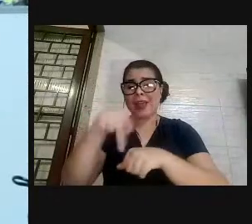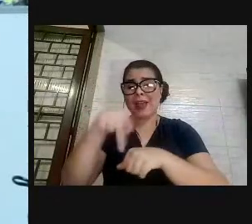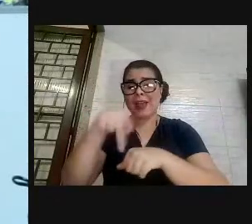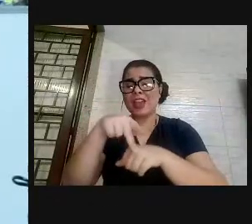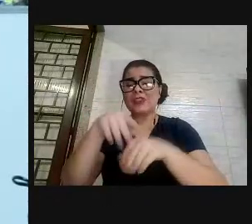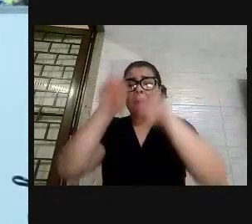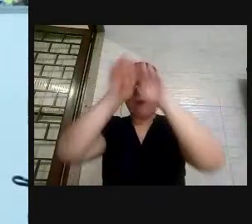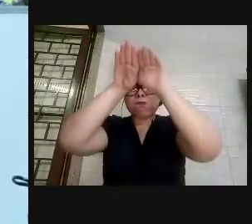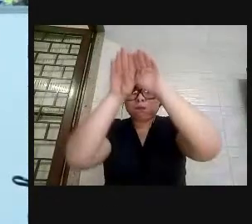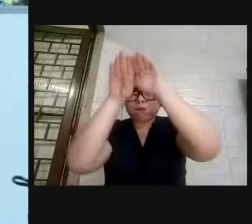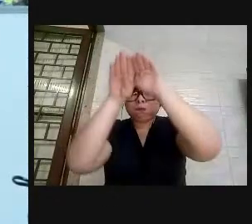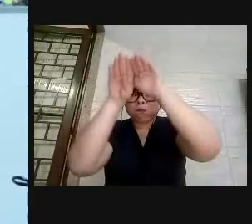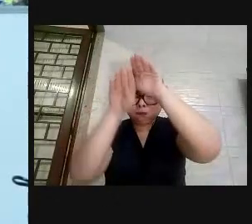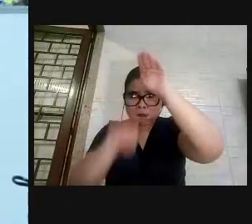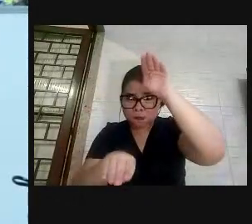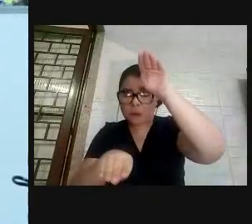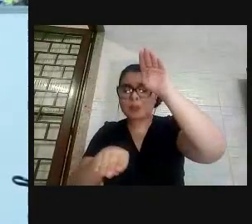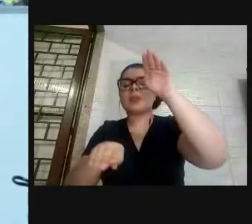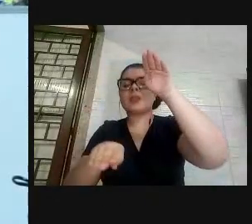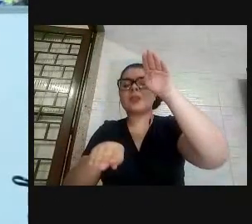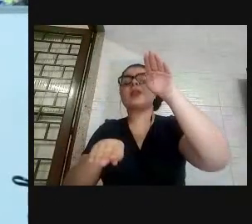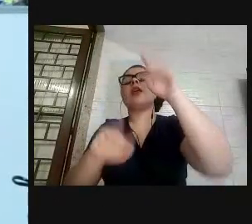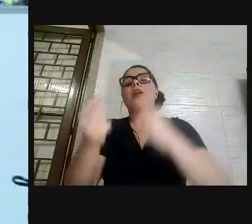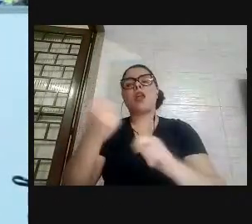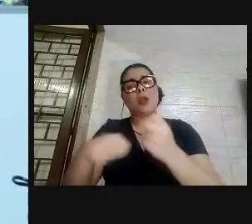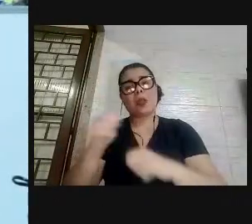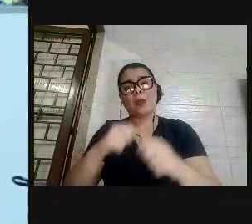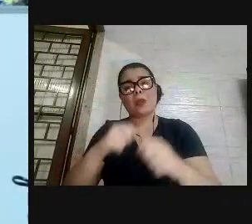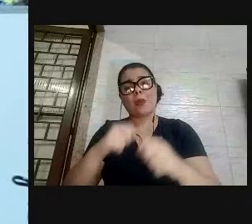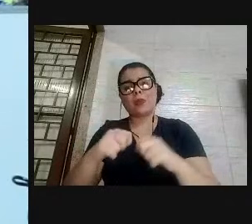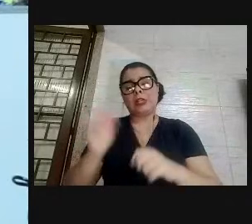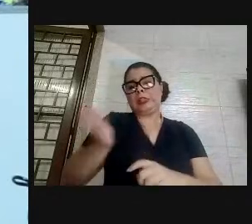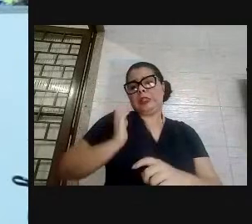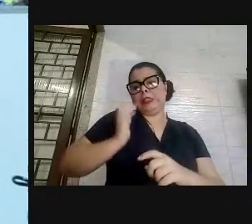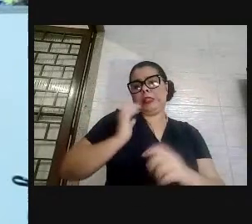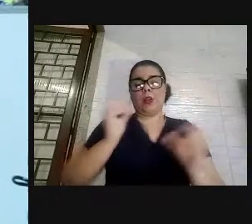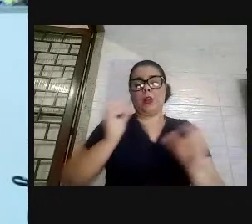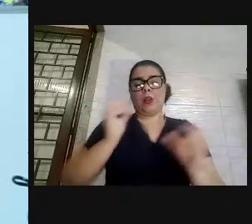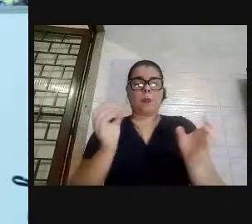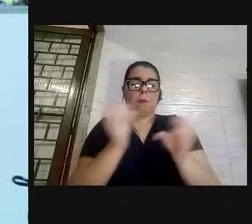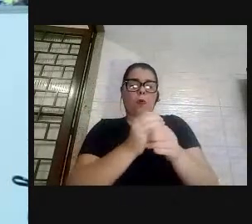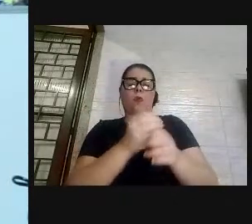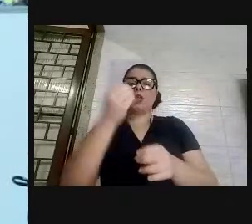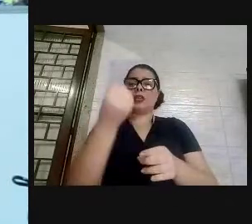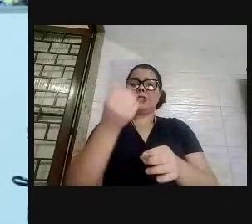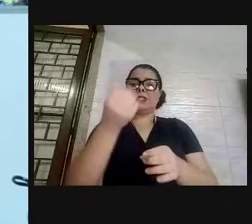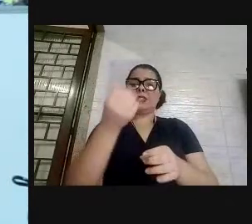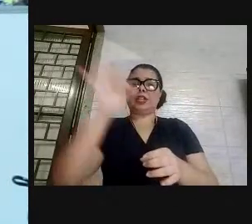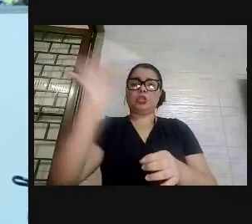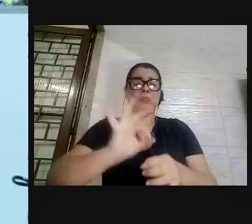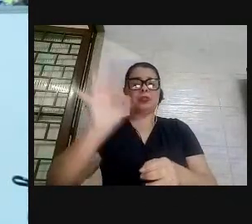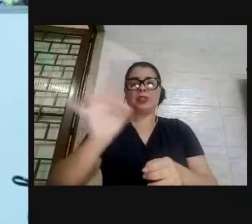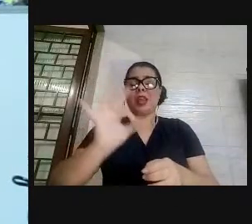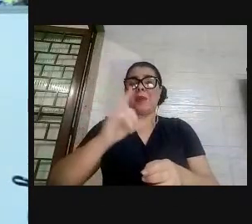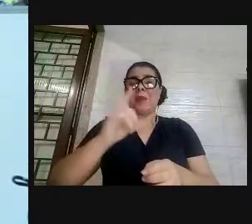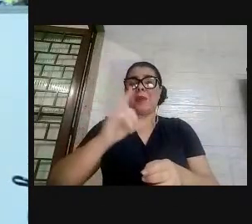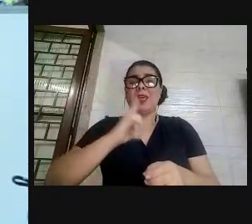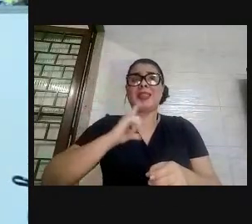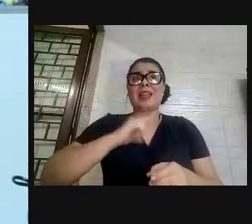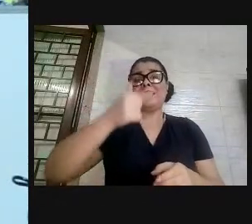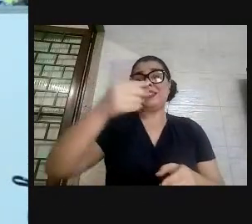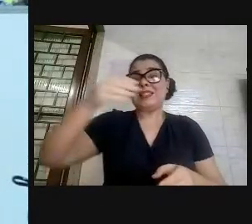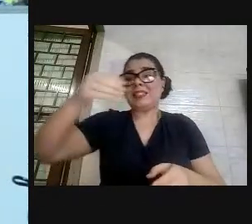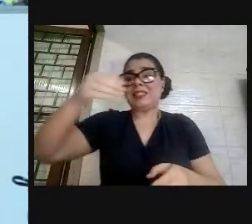econômica, uma pequena minoria de ricos, 6% da população domina quase 70% do PIB,